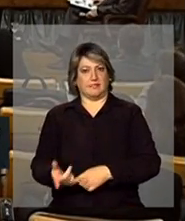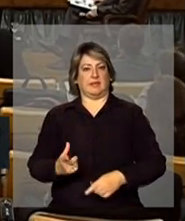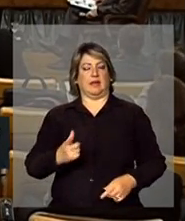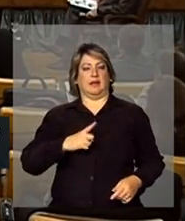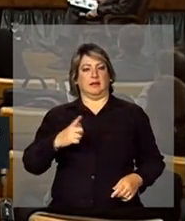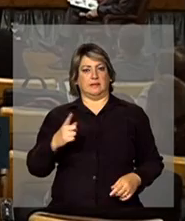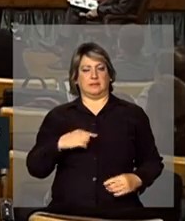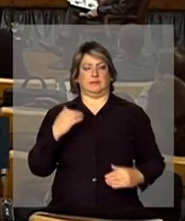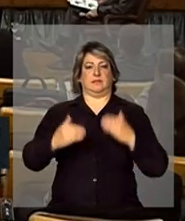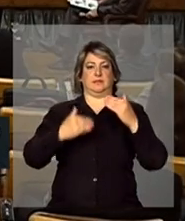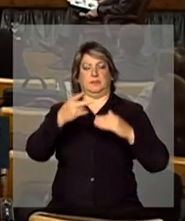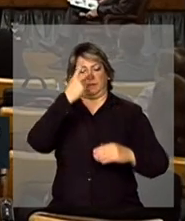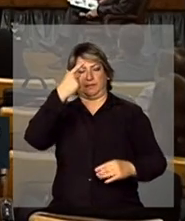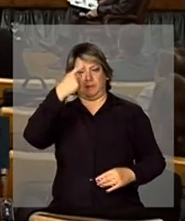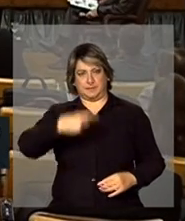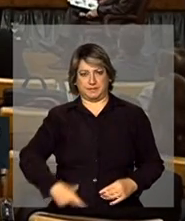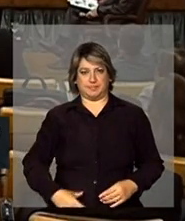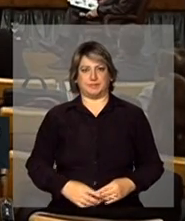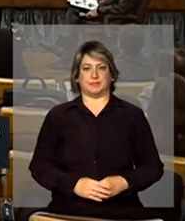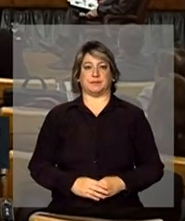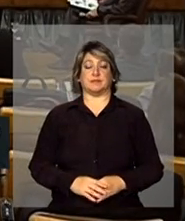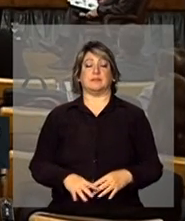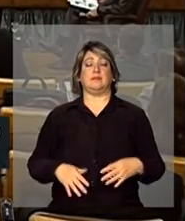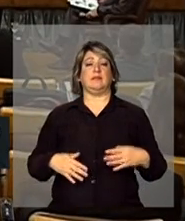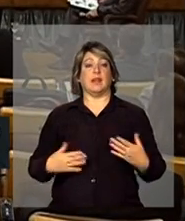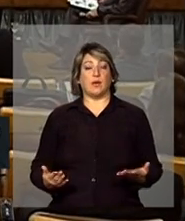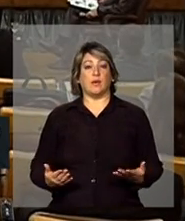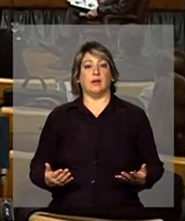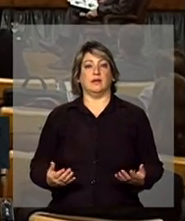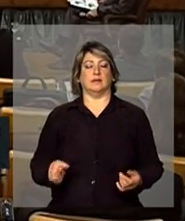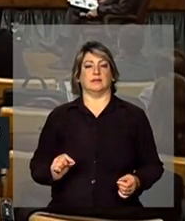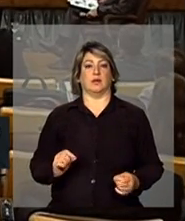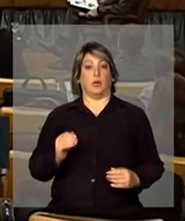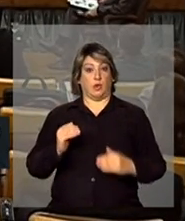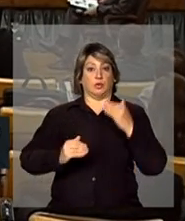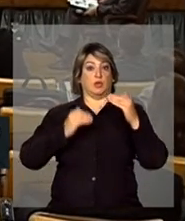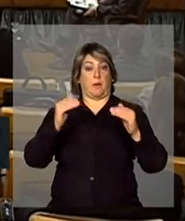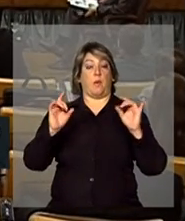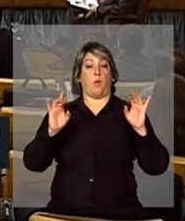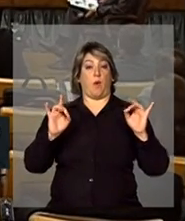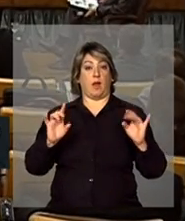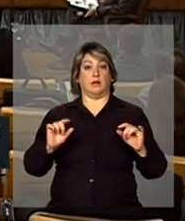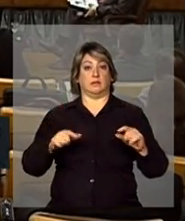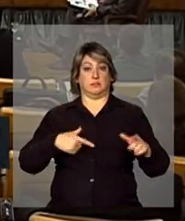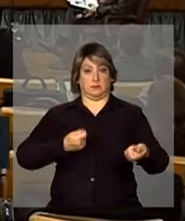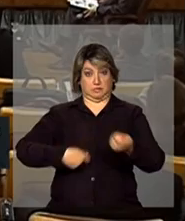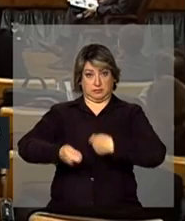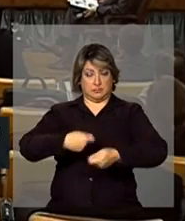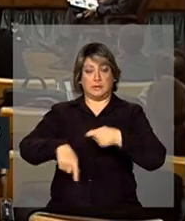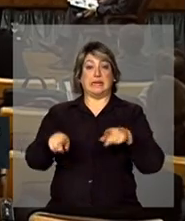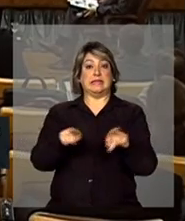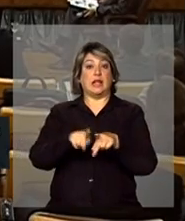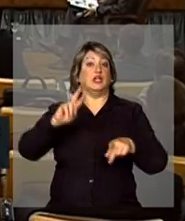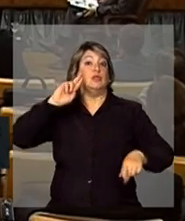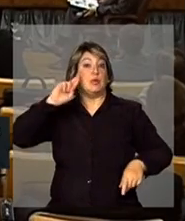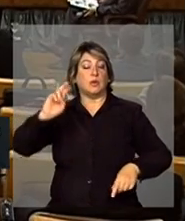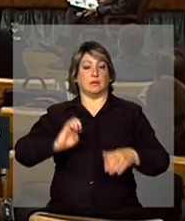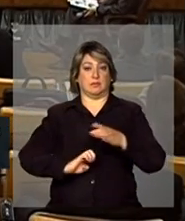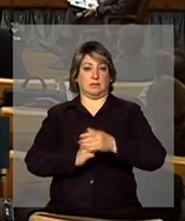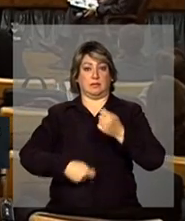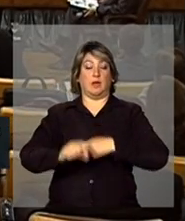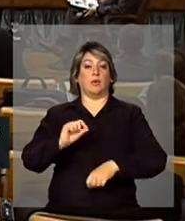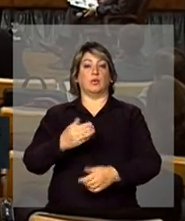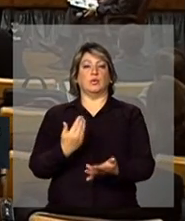desenvolvimento humano. Então, sobe a qualidade dos empreendimentos e sobe a qualidade dos empreendedores medido por